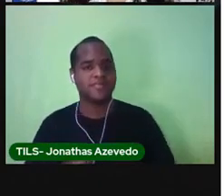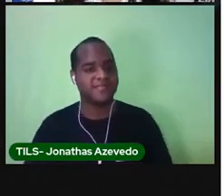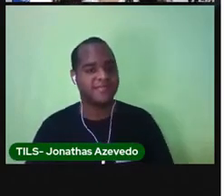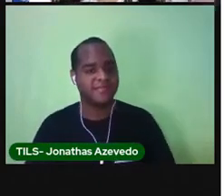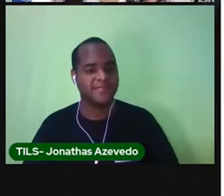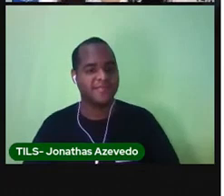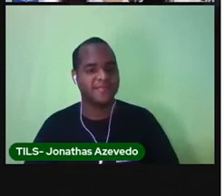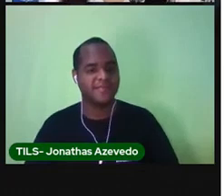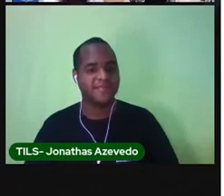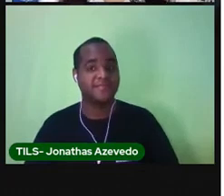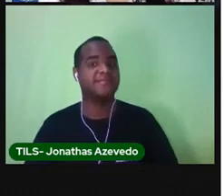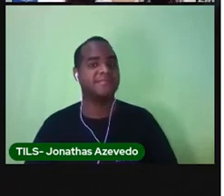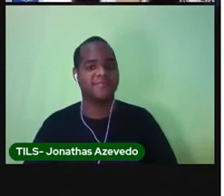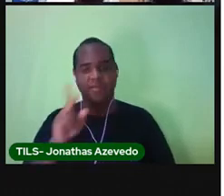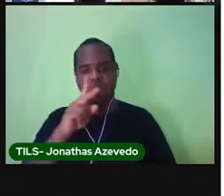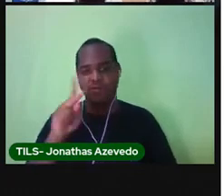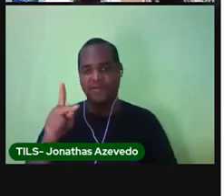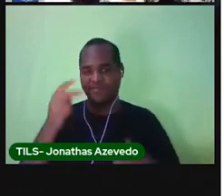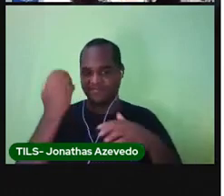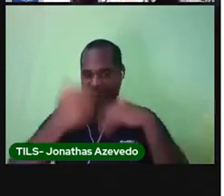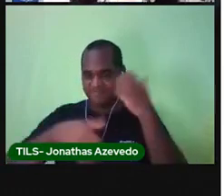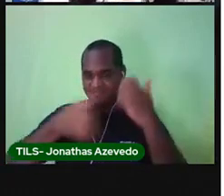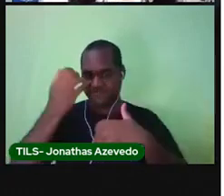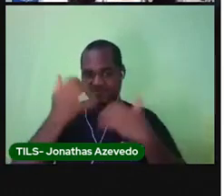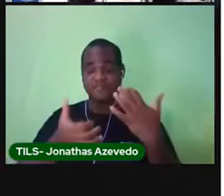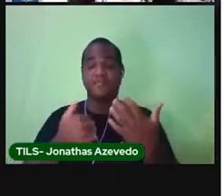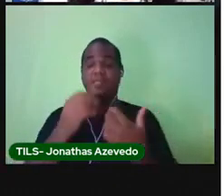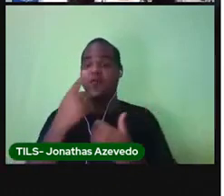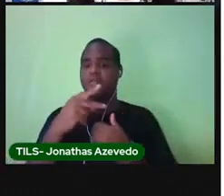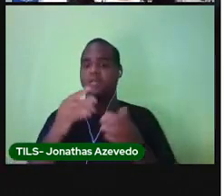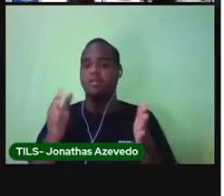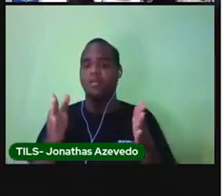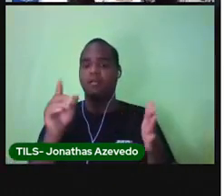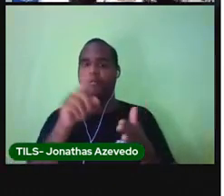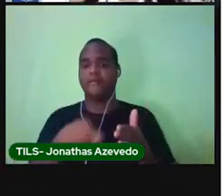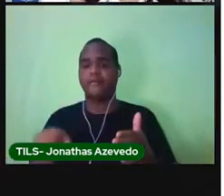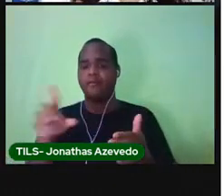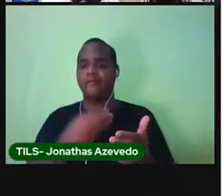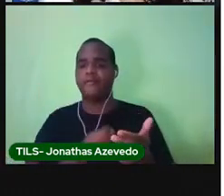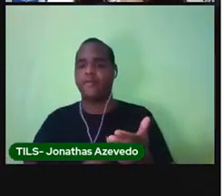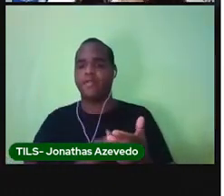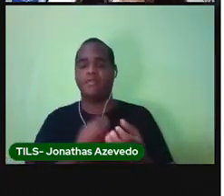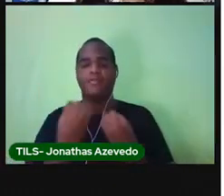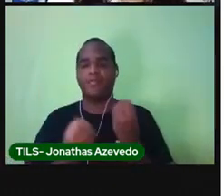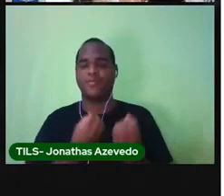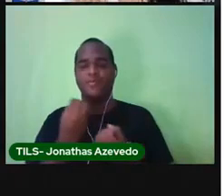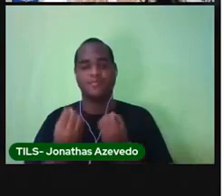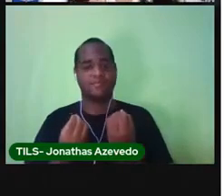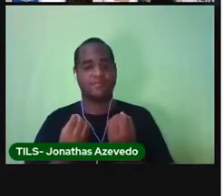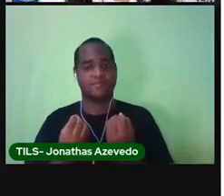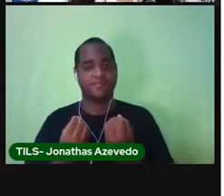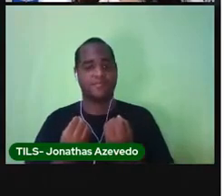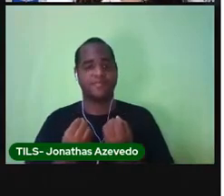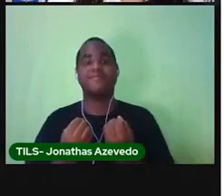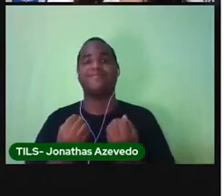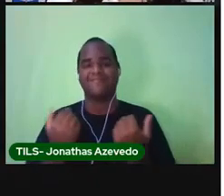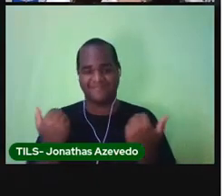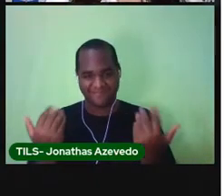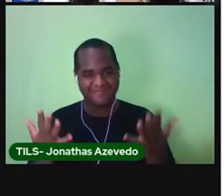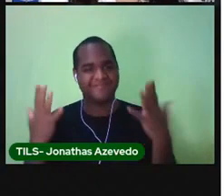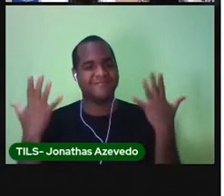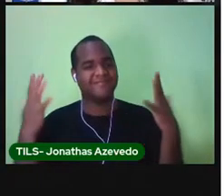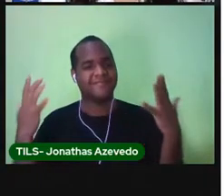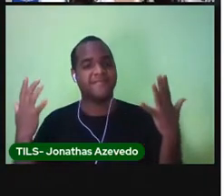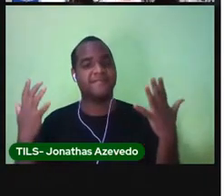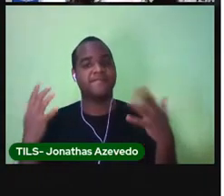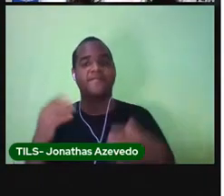Olha que a praia explicou. Em qual fase da vida você está? Qual? Isso, muito